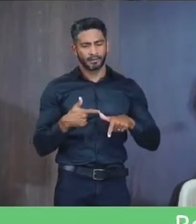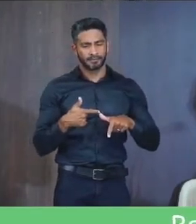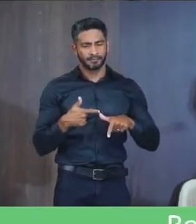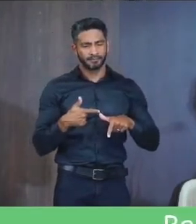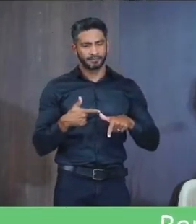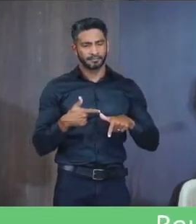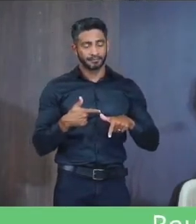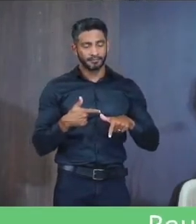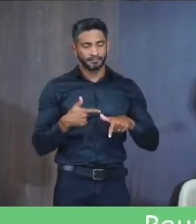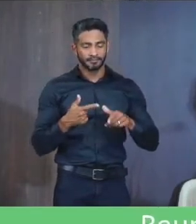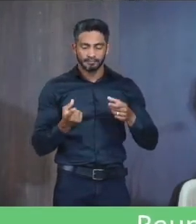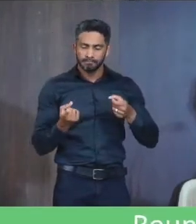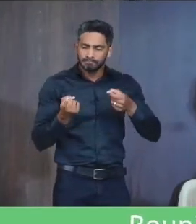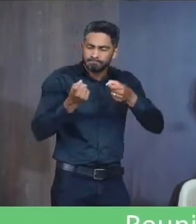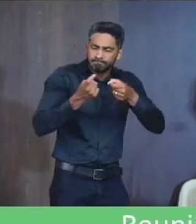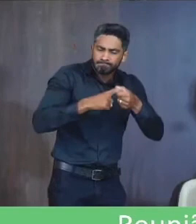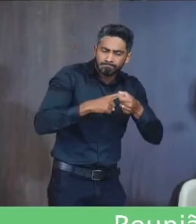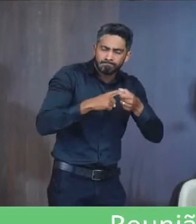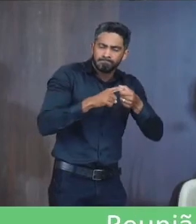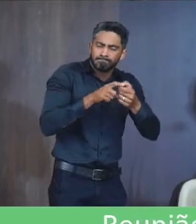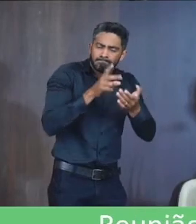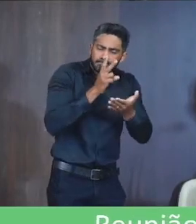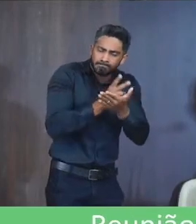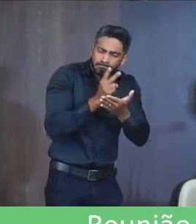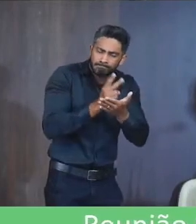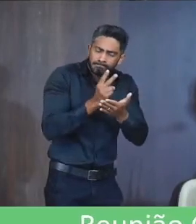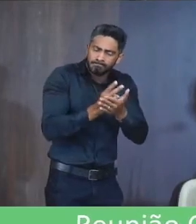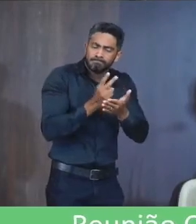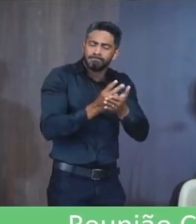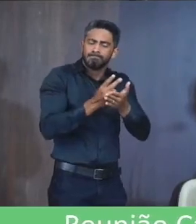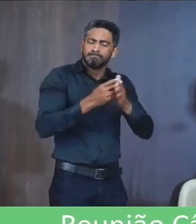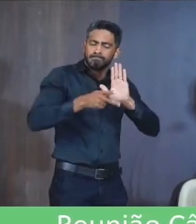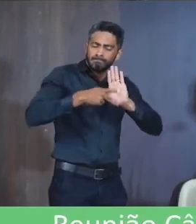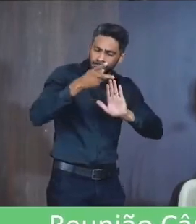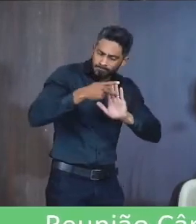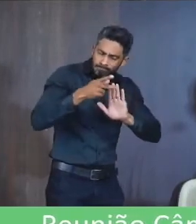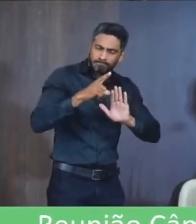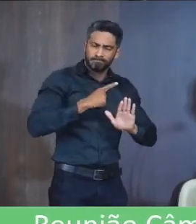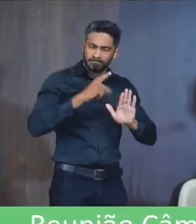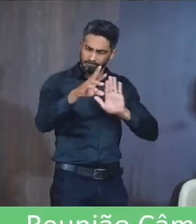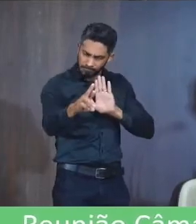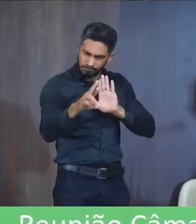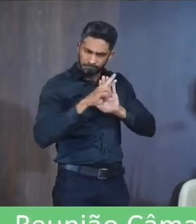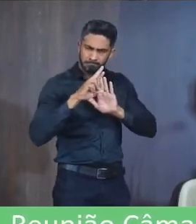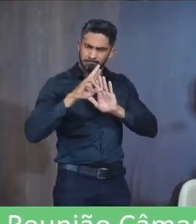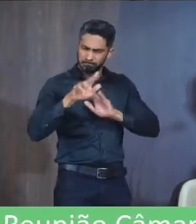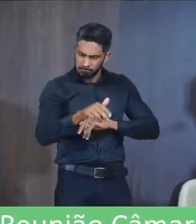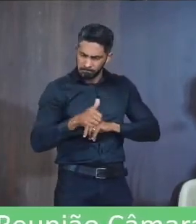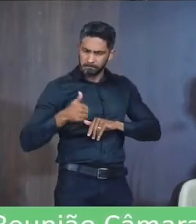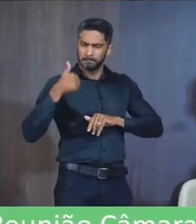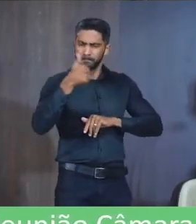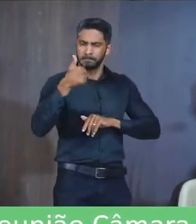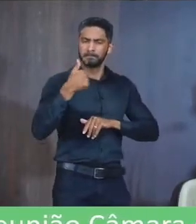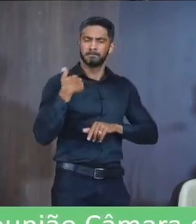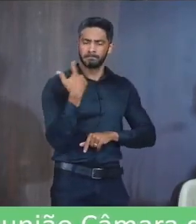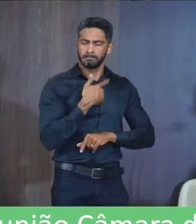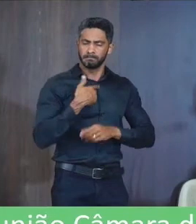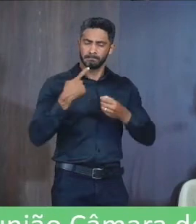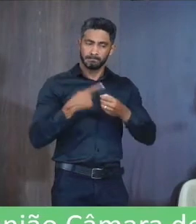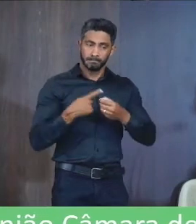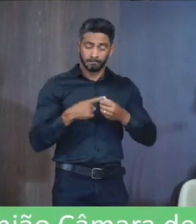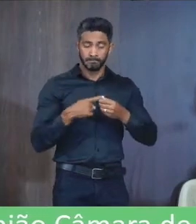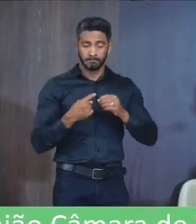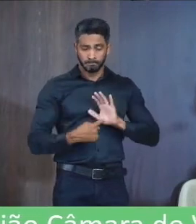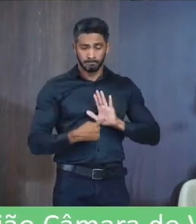vocação Voltada Sempre a esses projetos Projetos que vêm dando Resultados positivamente Principalmente Na nossa cidade E eu quero